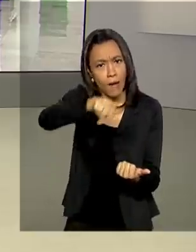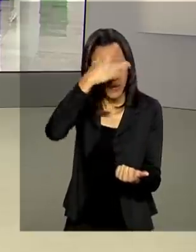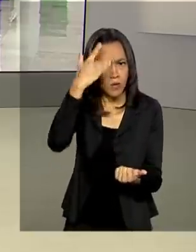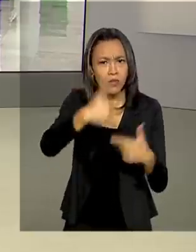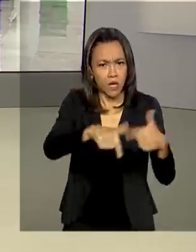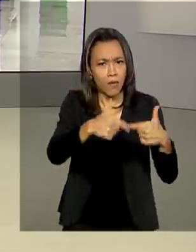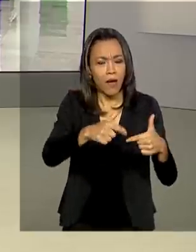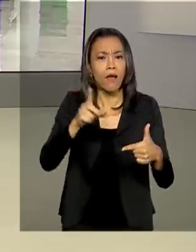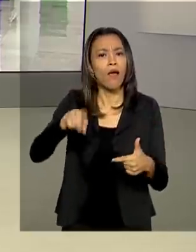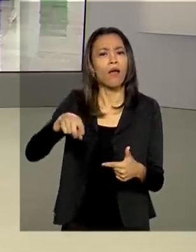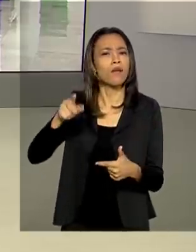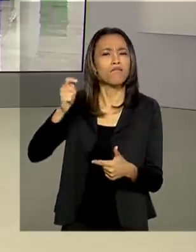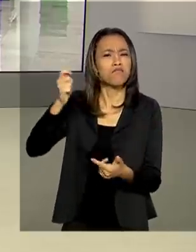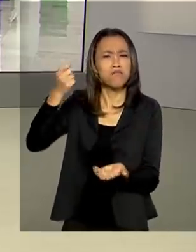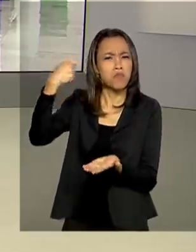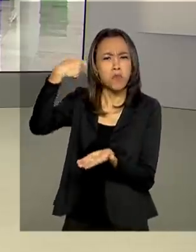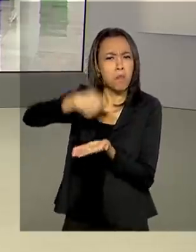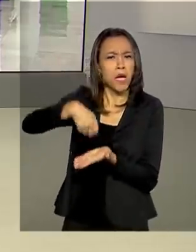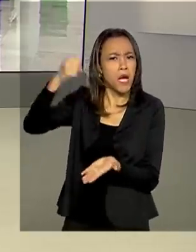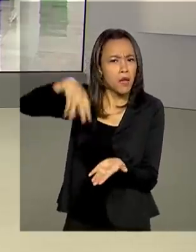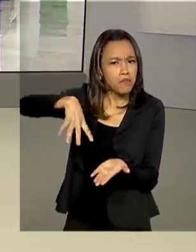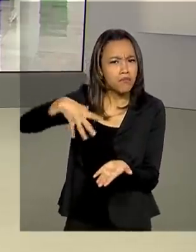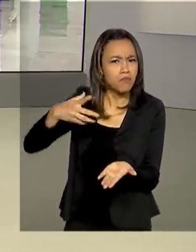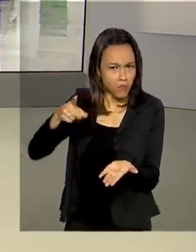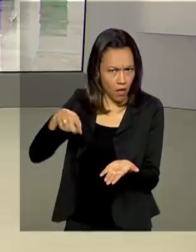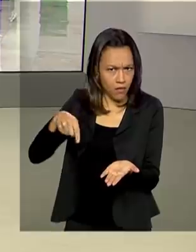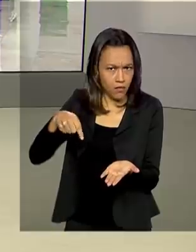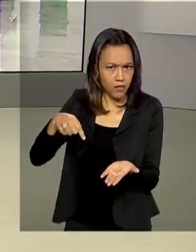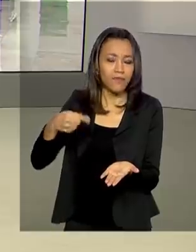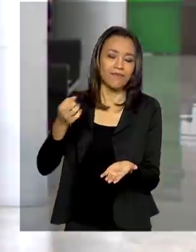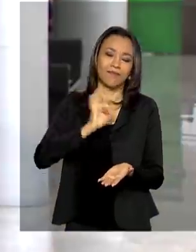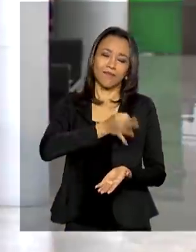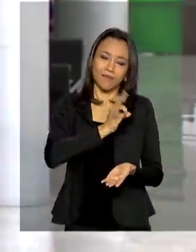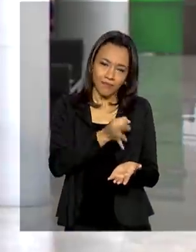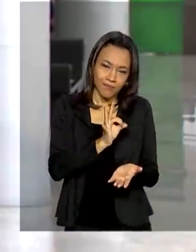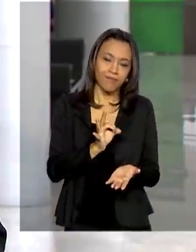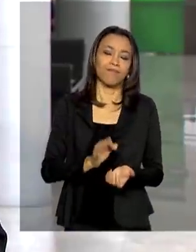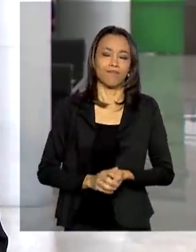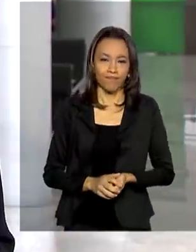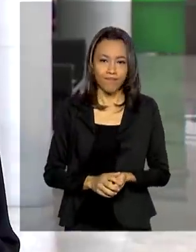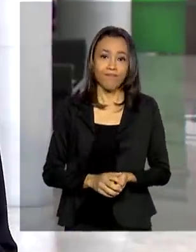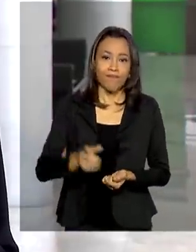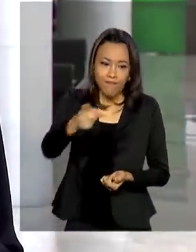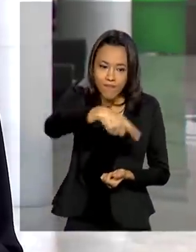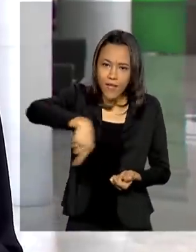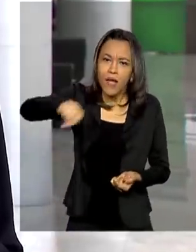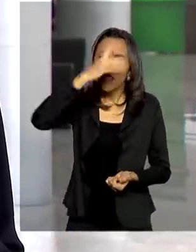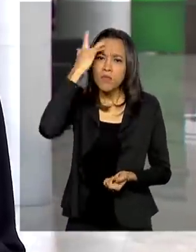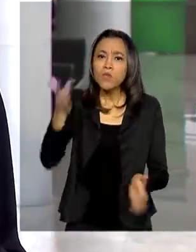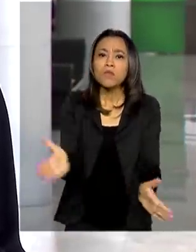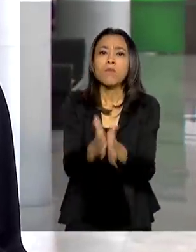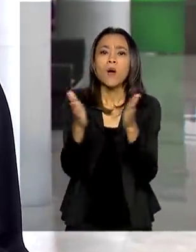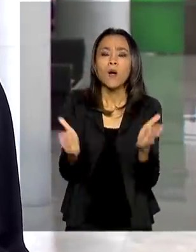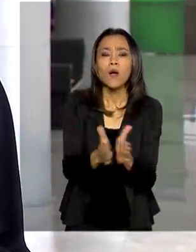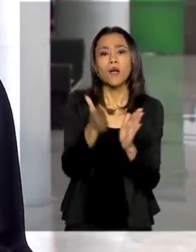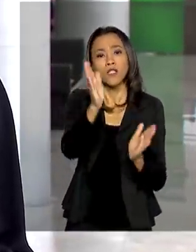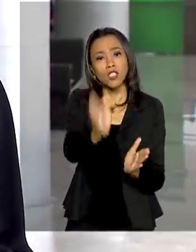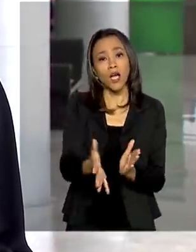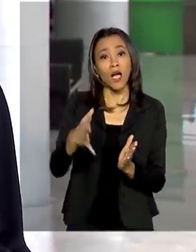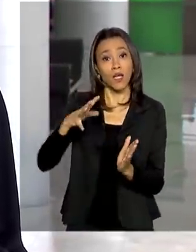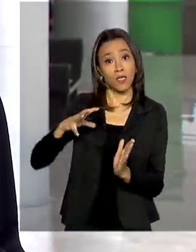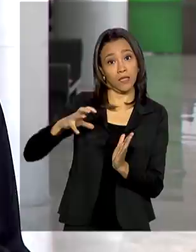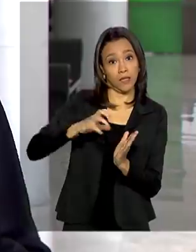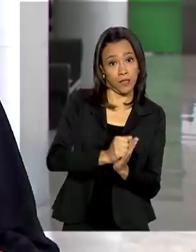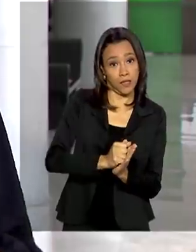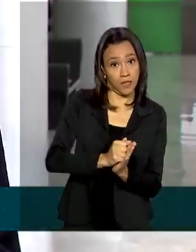da conta de energia. Conta pra gente. É verdade, Renata. isso mesmo. As pessoas de baixa renda que já são inscritas